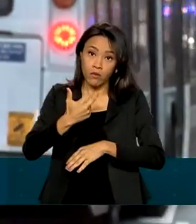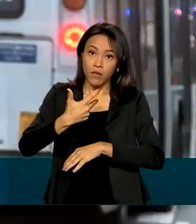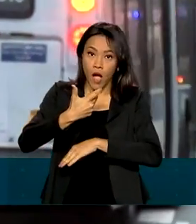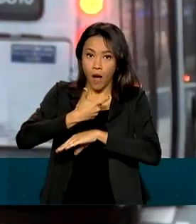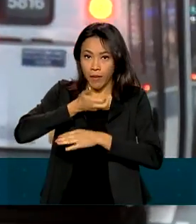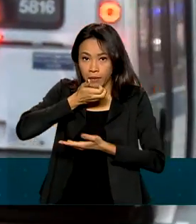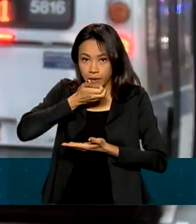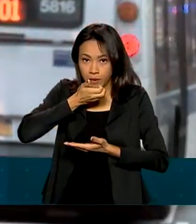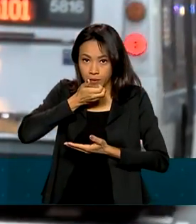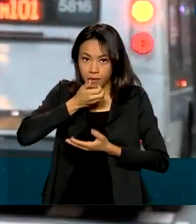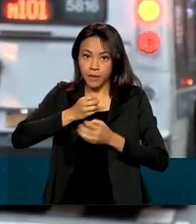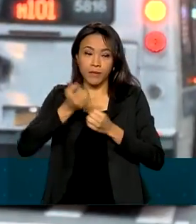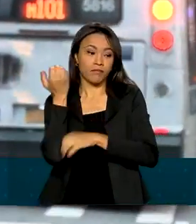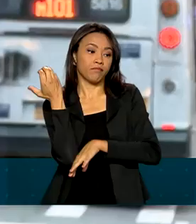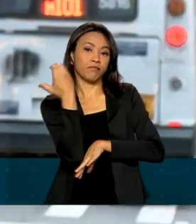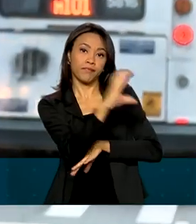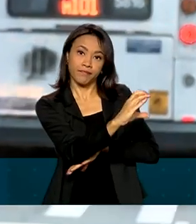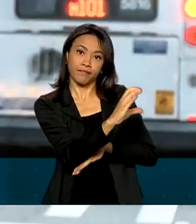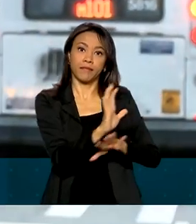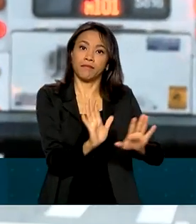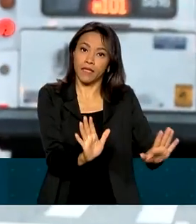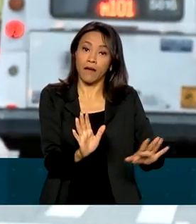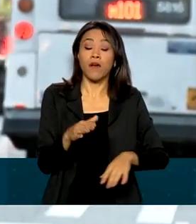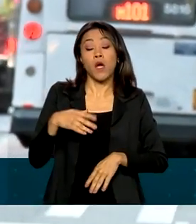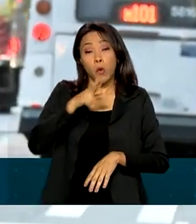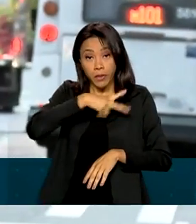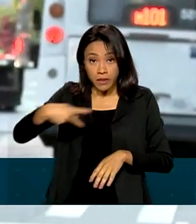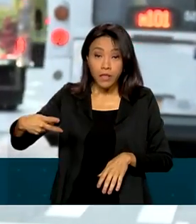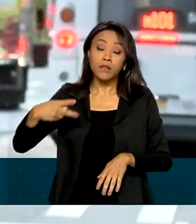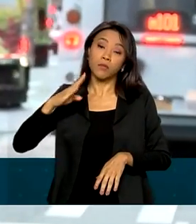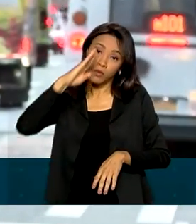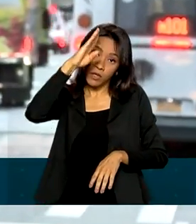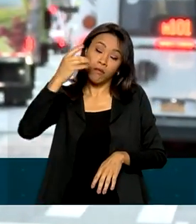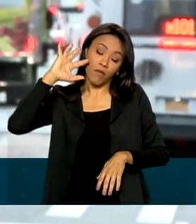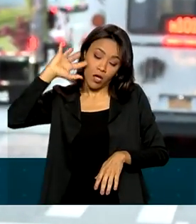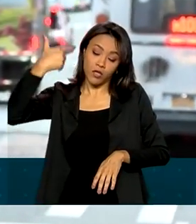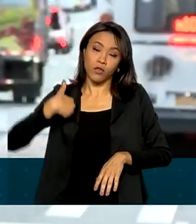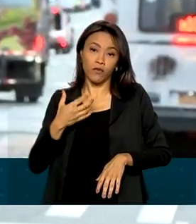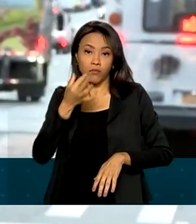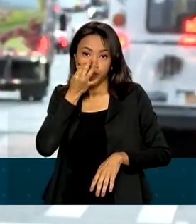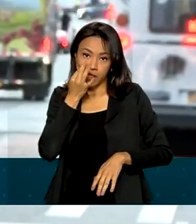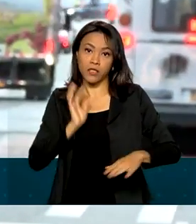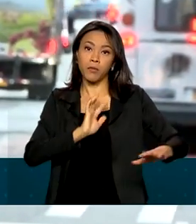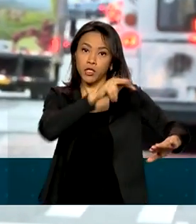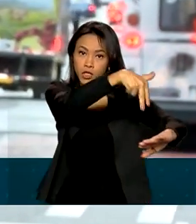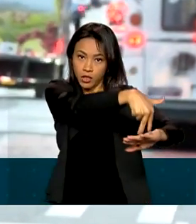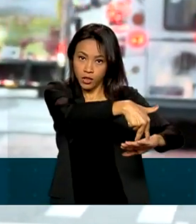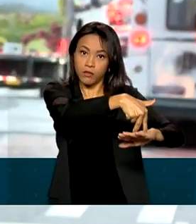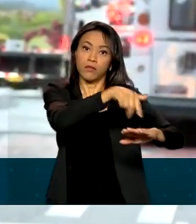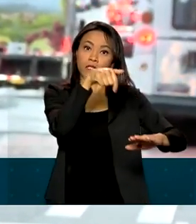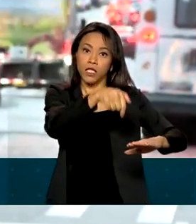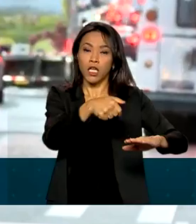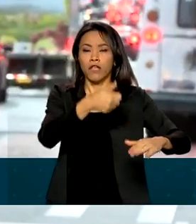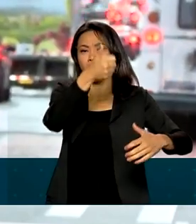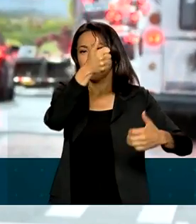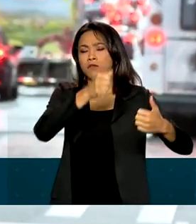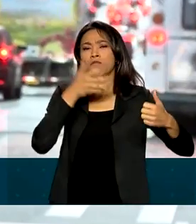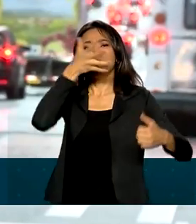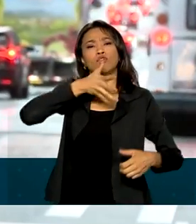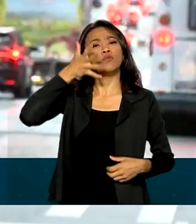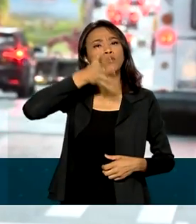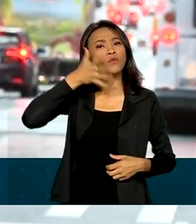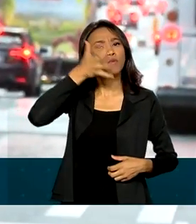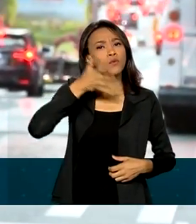ocasião, o presidente Jair Bolsonaro decidiu comparecer e fez o discurso dele diretamente aqui da sede da ONU,